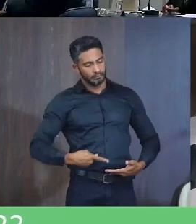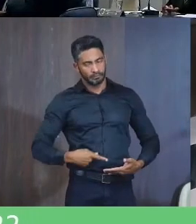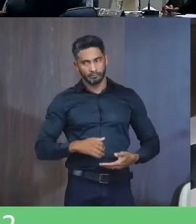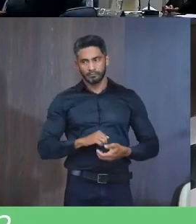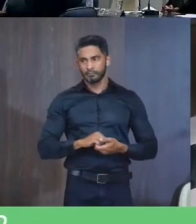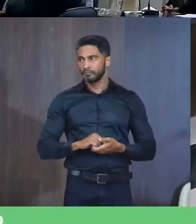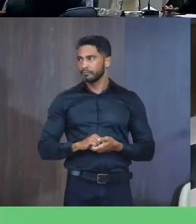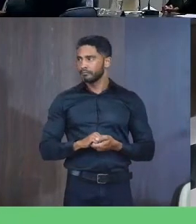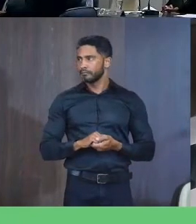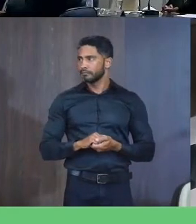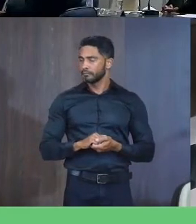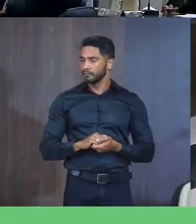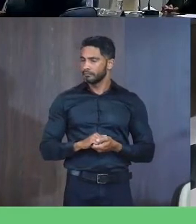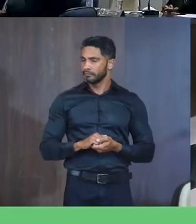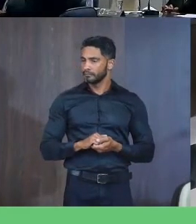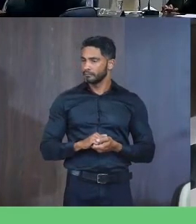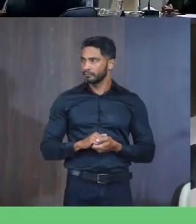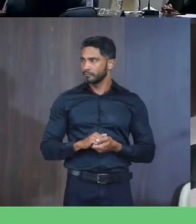oportunidade